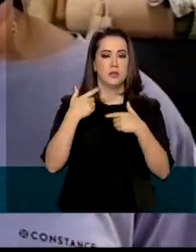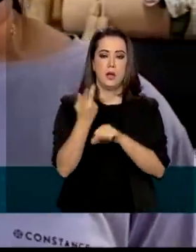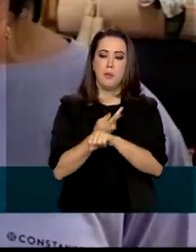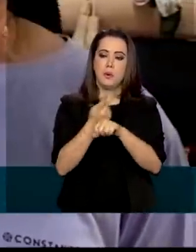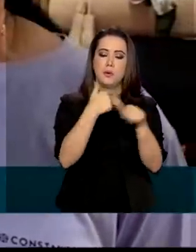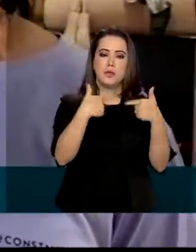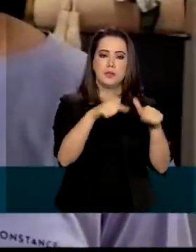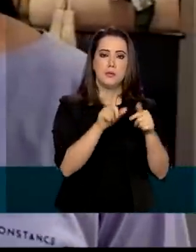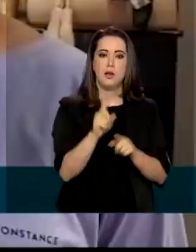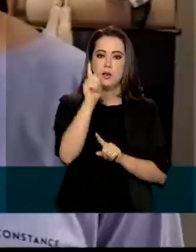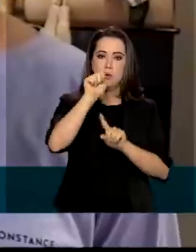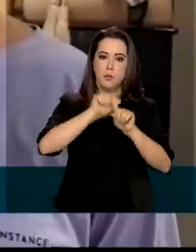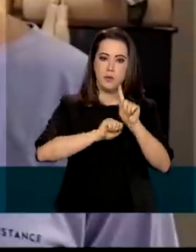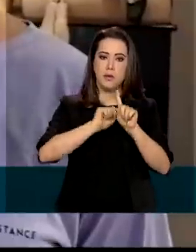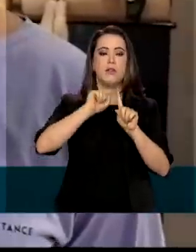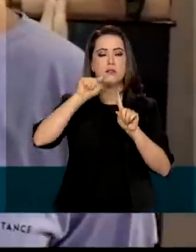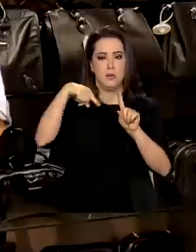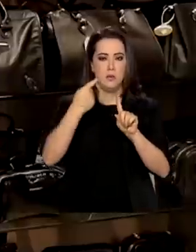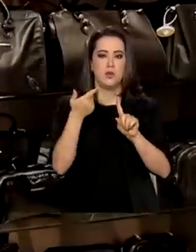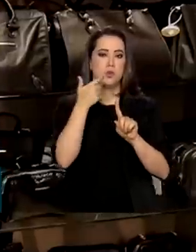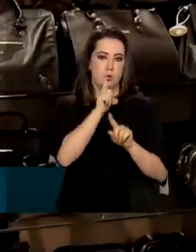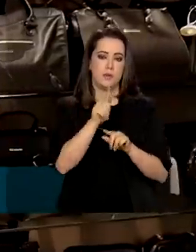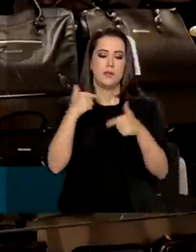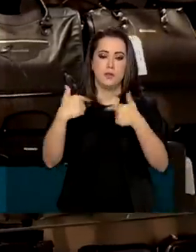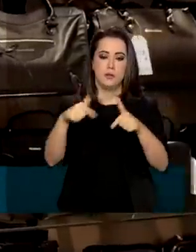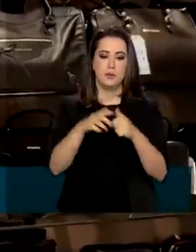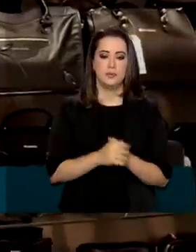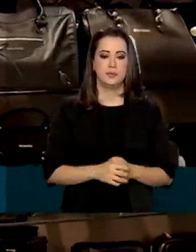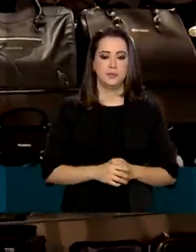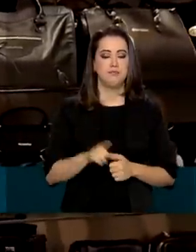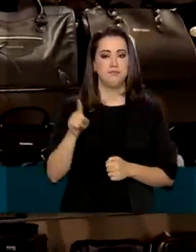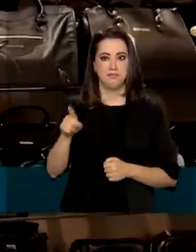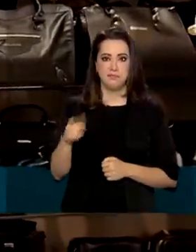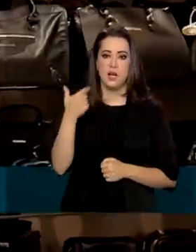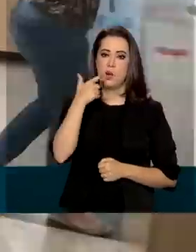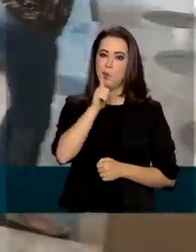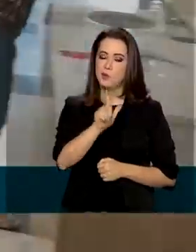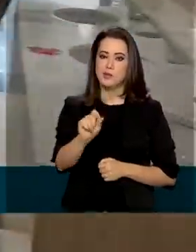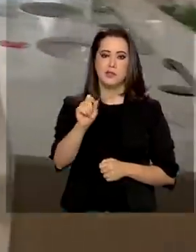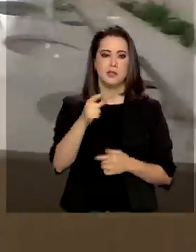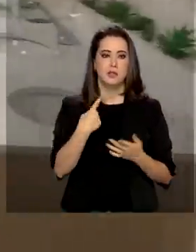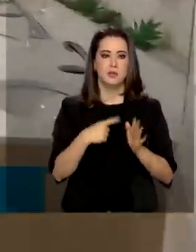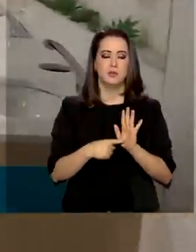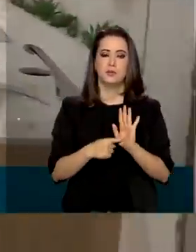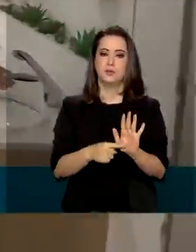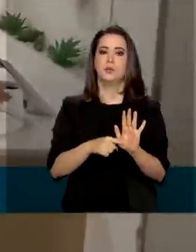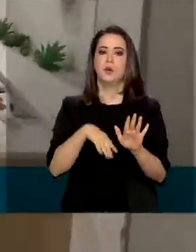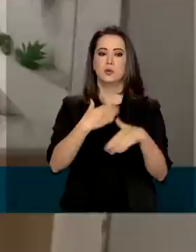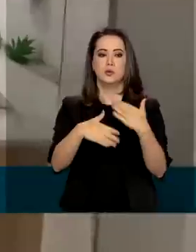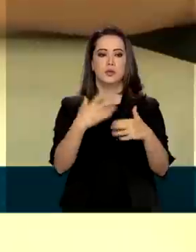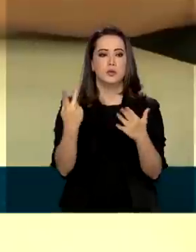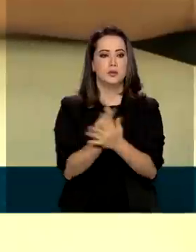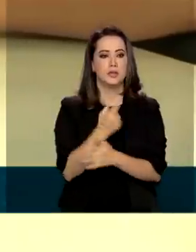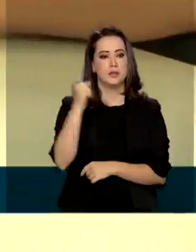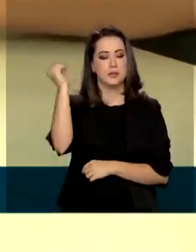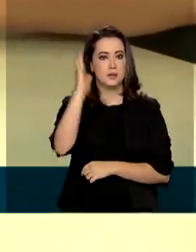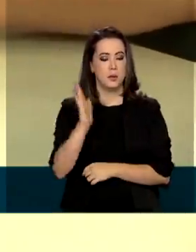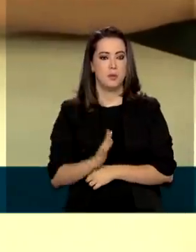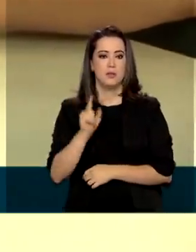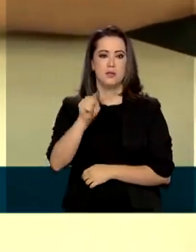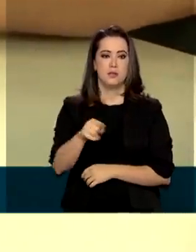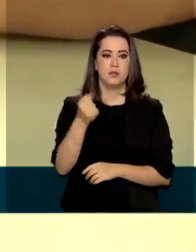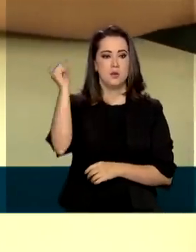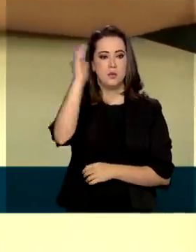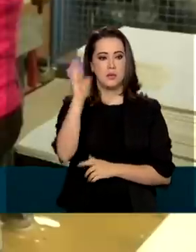com um mês eu já fui selecionada para trabalhar. A conquista de Vera é um reflexo do que ocorre no país. O Brasil